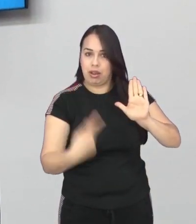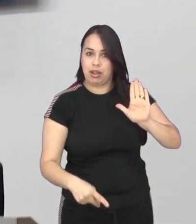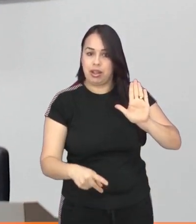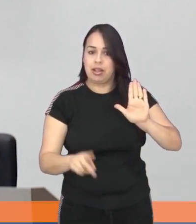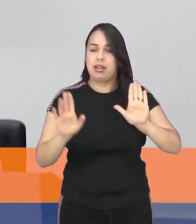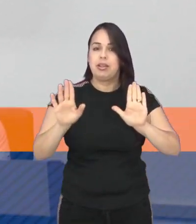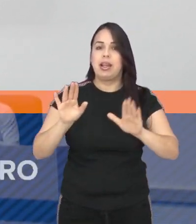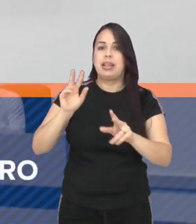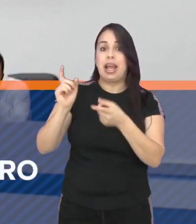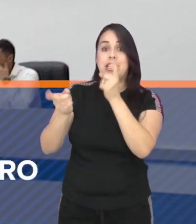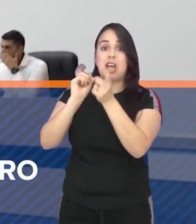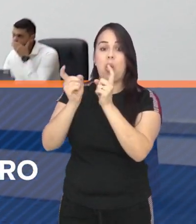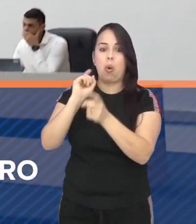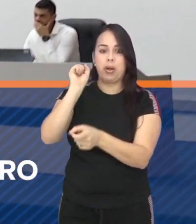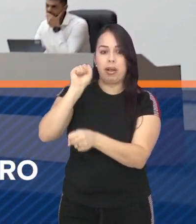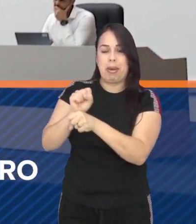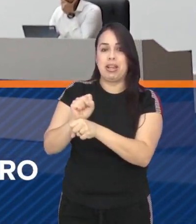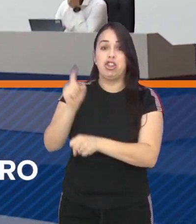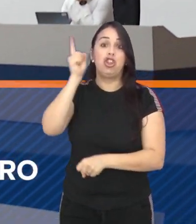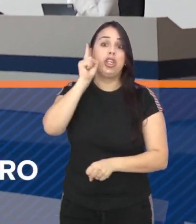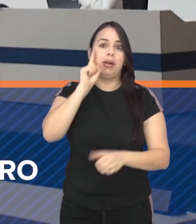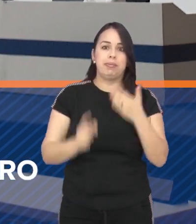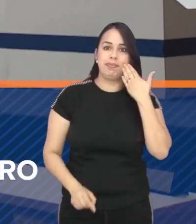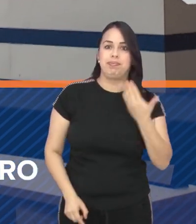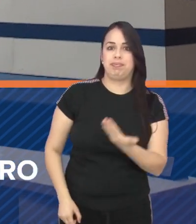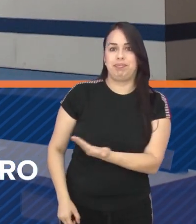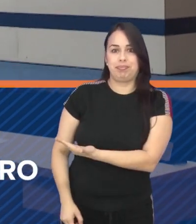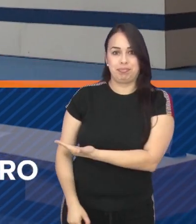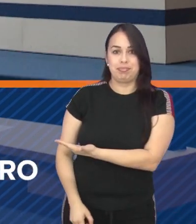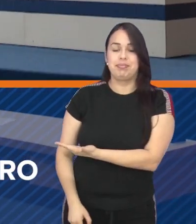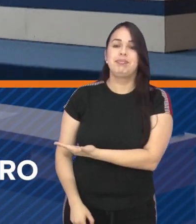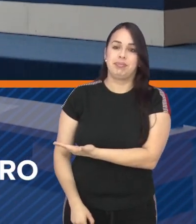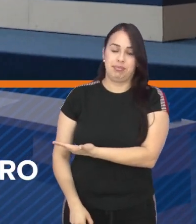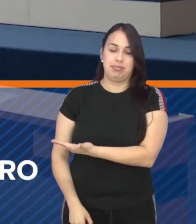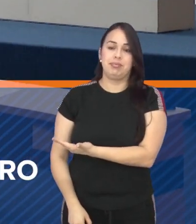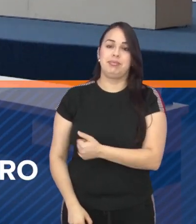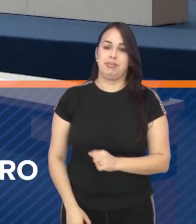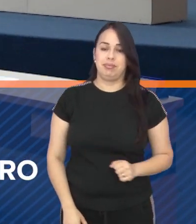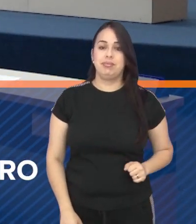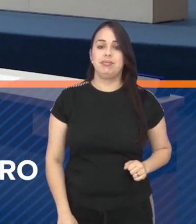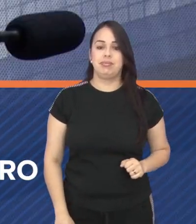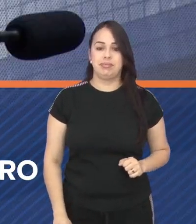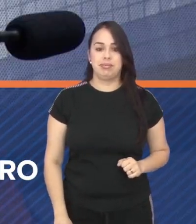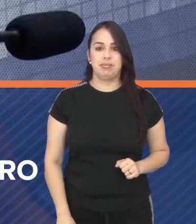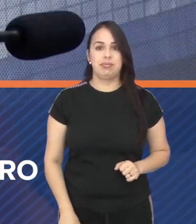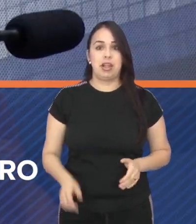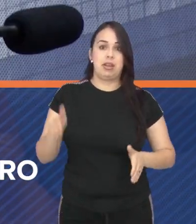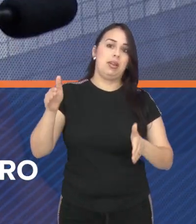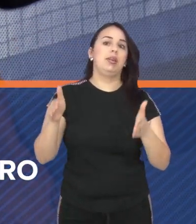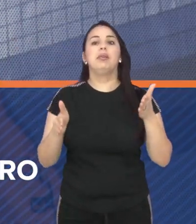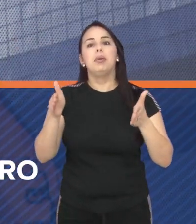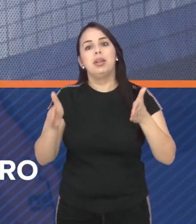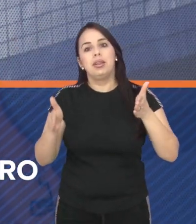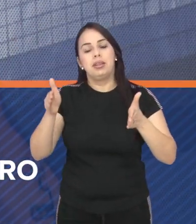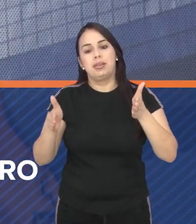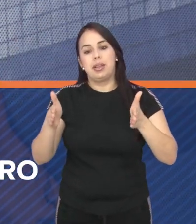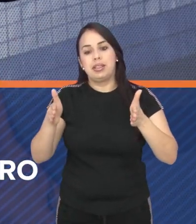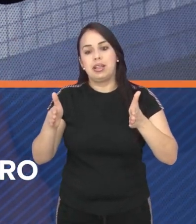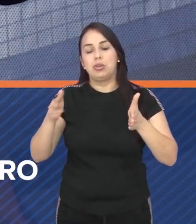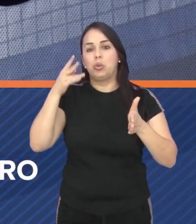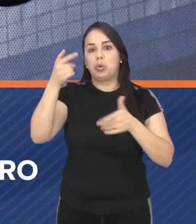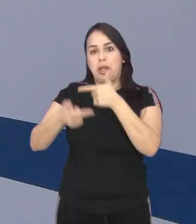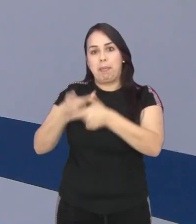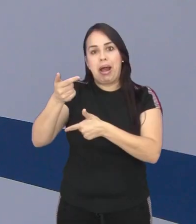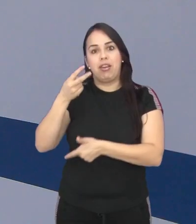plenárias sejam suspensas entre os dias 20 de dezembro e 31 de janeiro. Neste período, as atividades